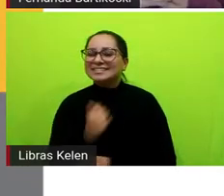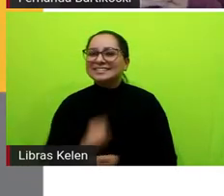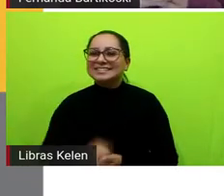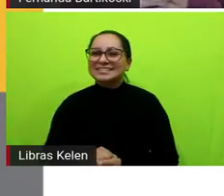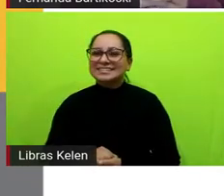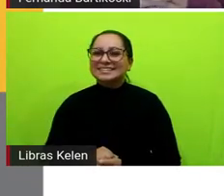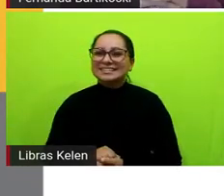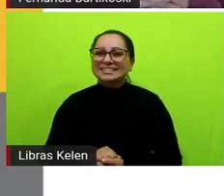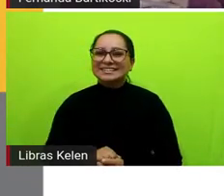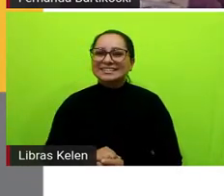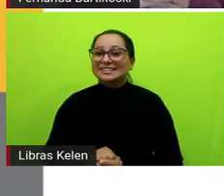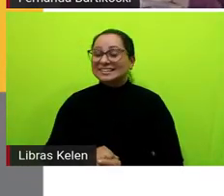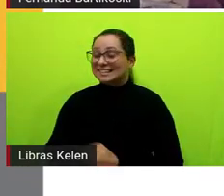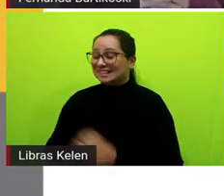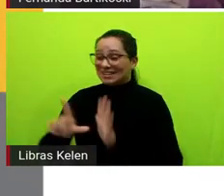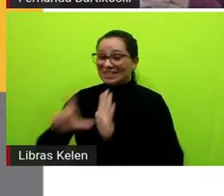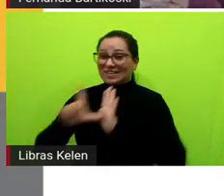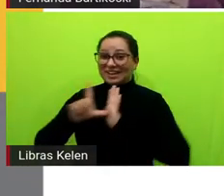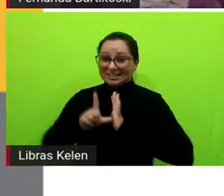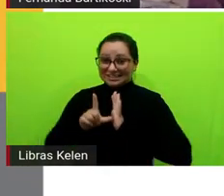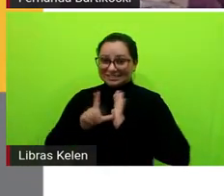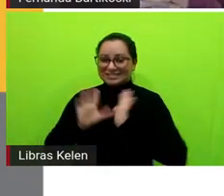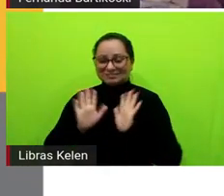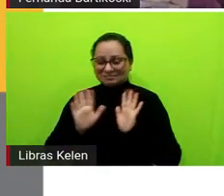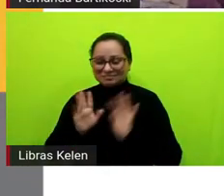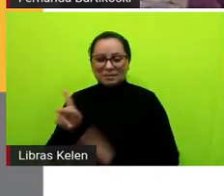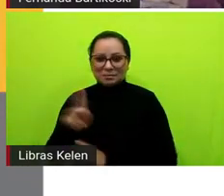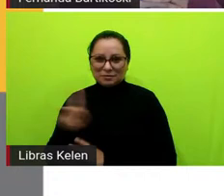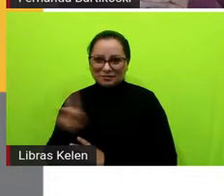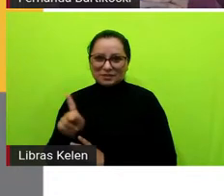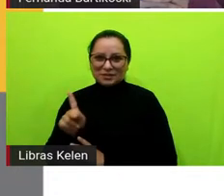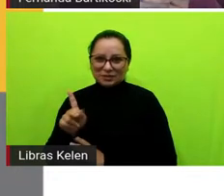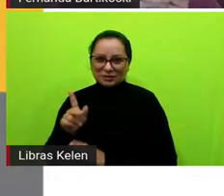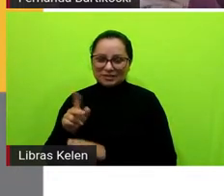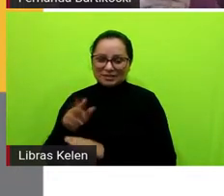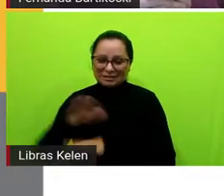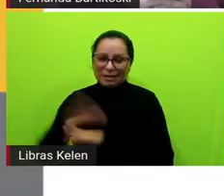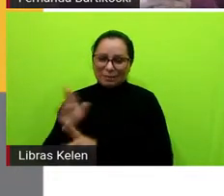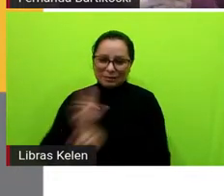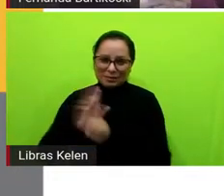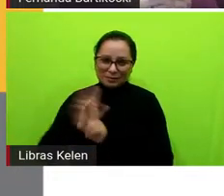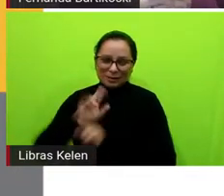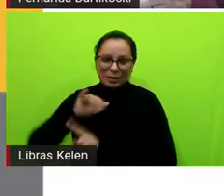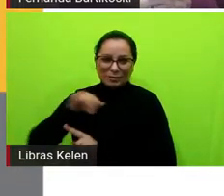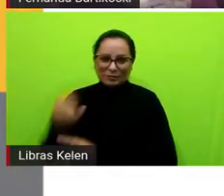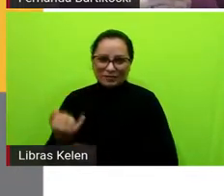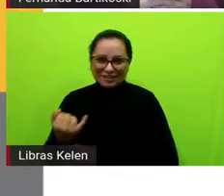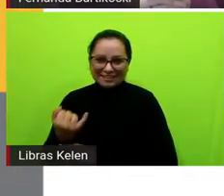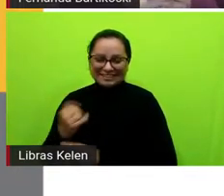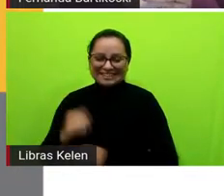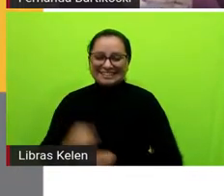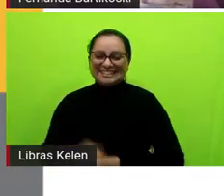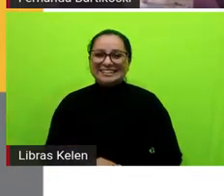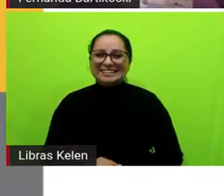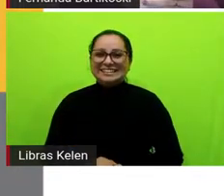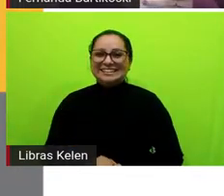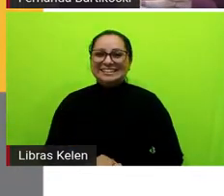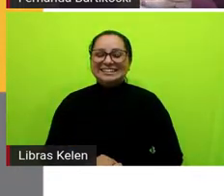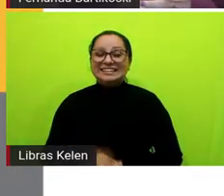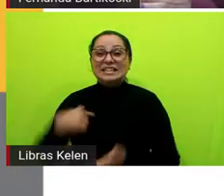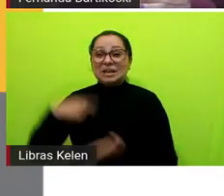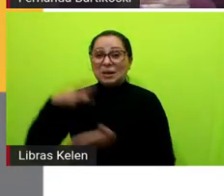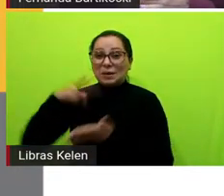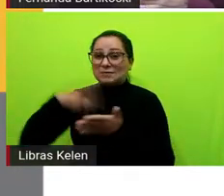antes enquanto as profs e os profs tem um tempo para responder né que linda eu vou ler alguns